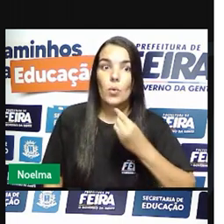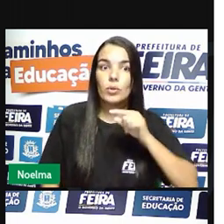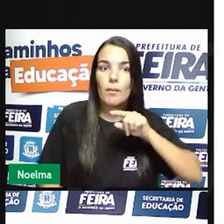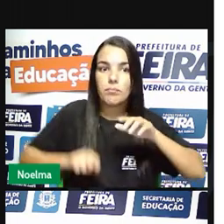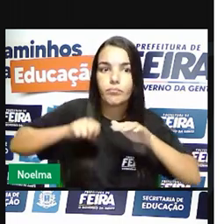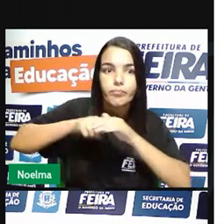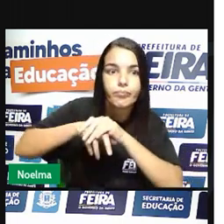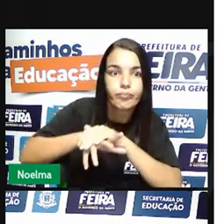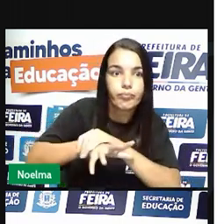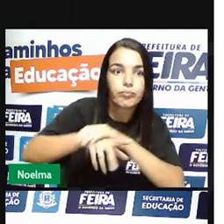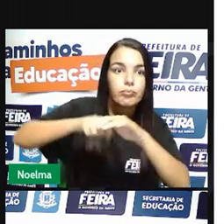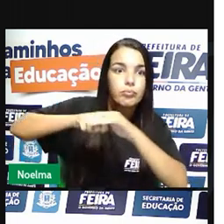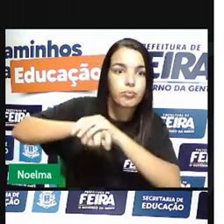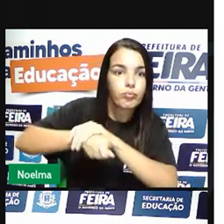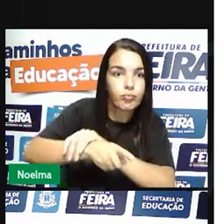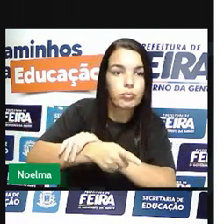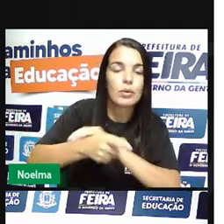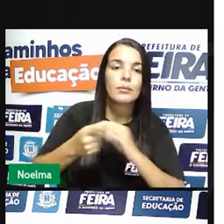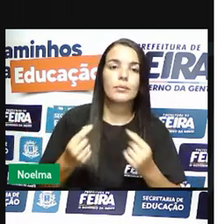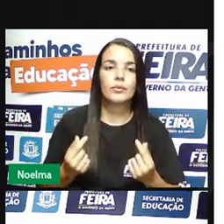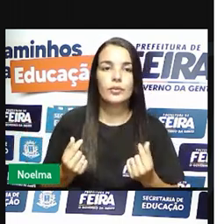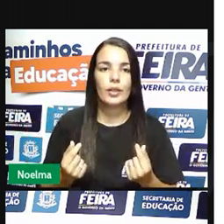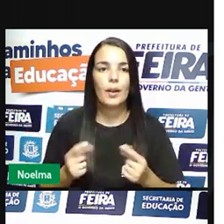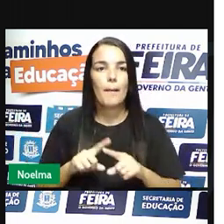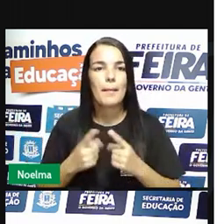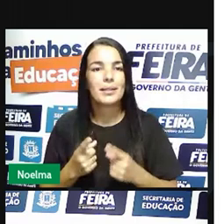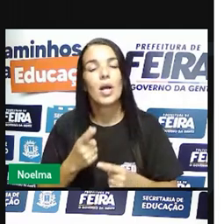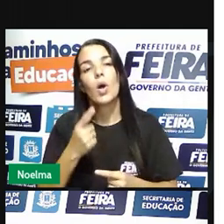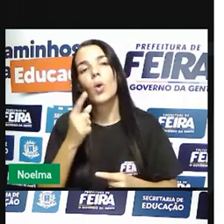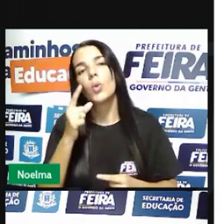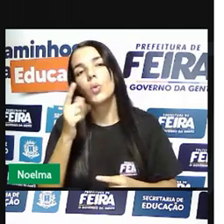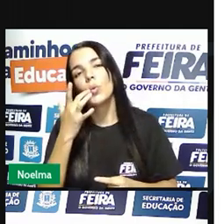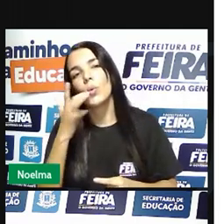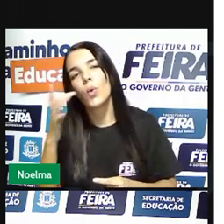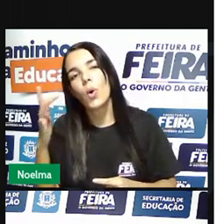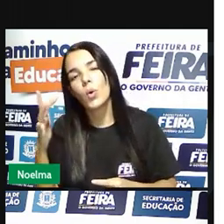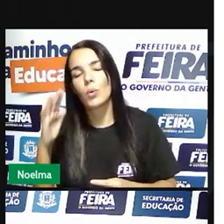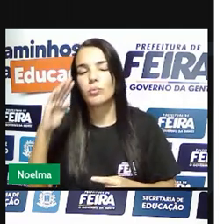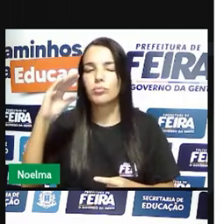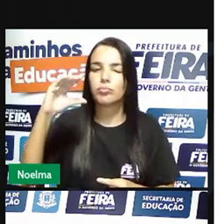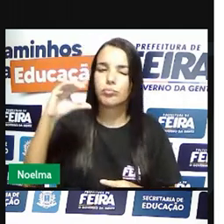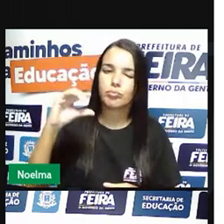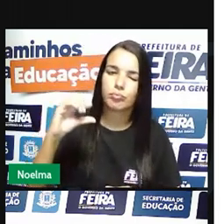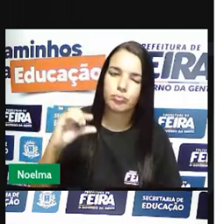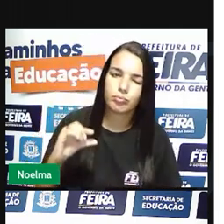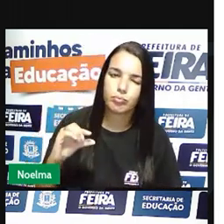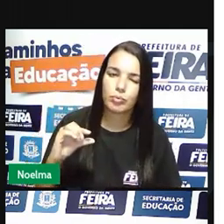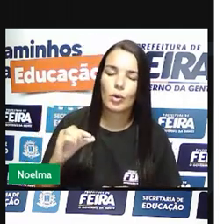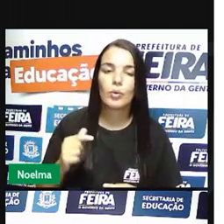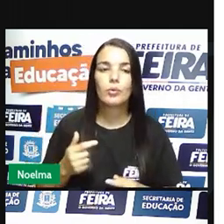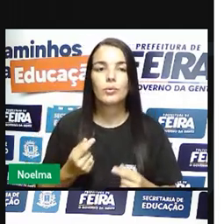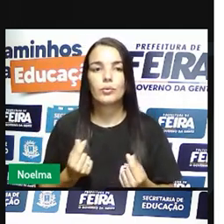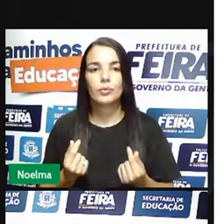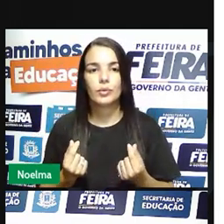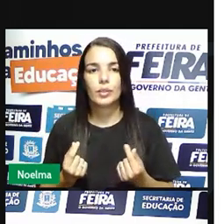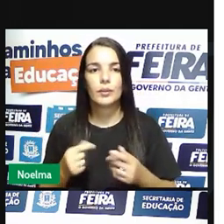produção do ouro, baixos investimentos. Que é outra vantagem aí também desse novo ciclo econômico, né?